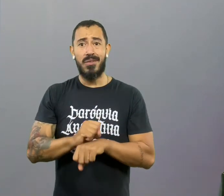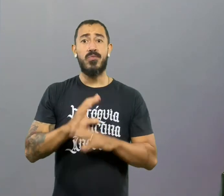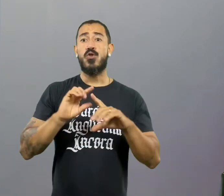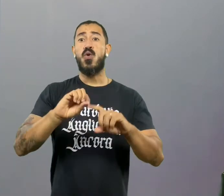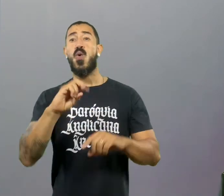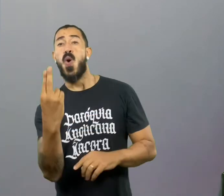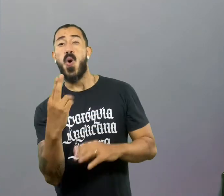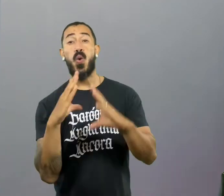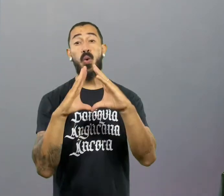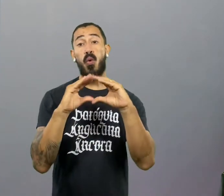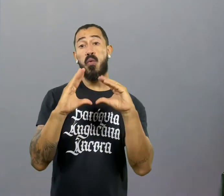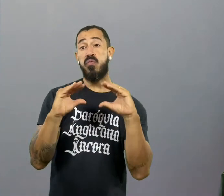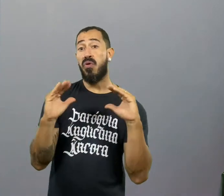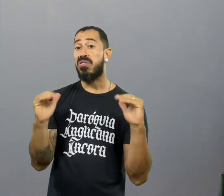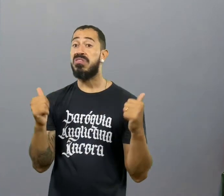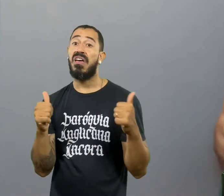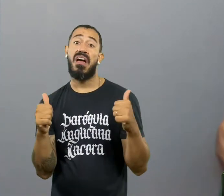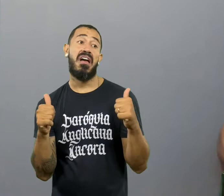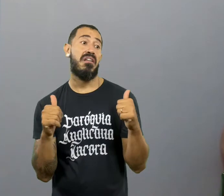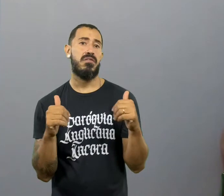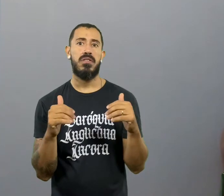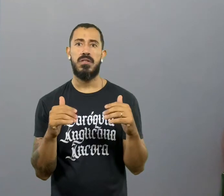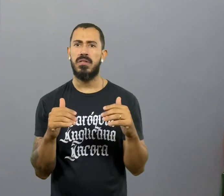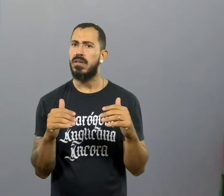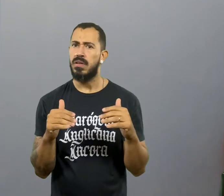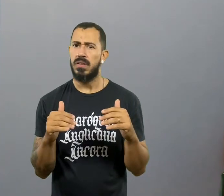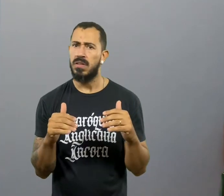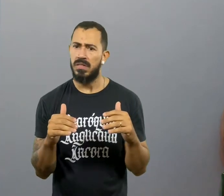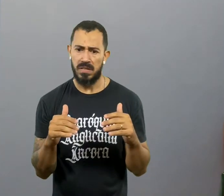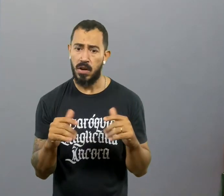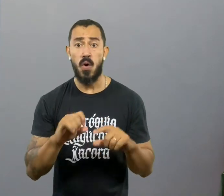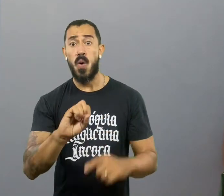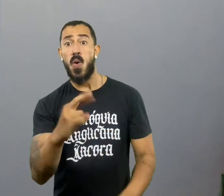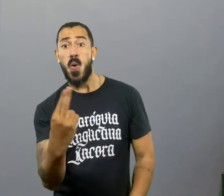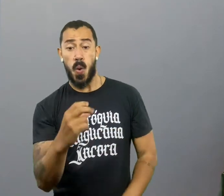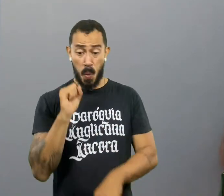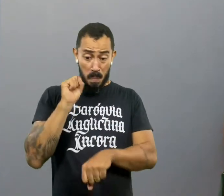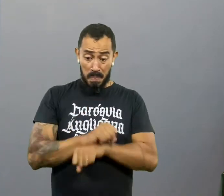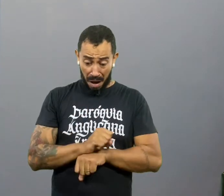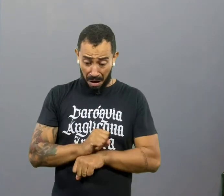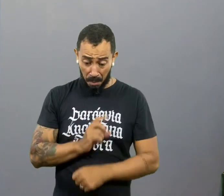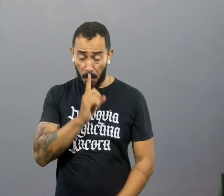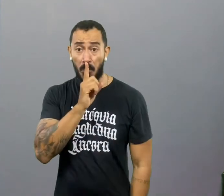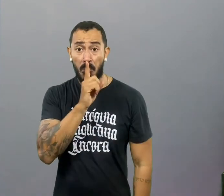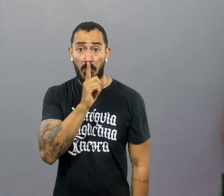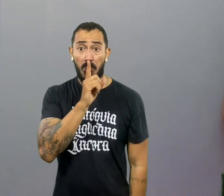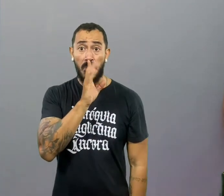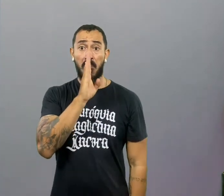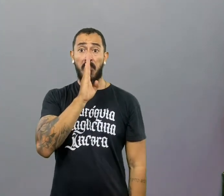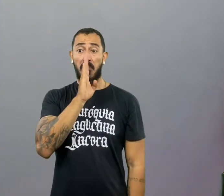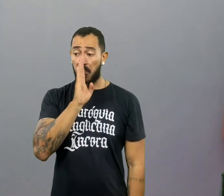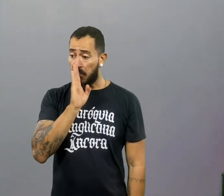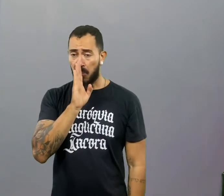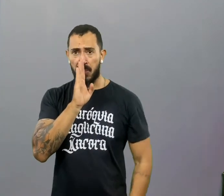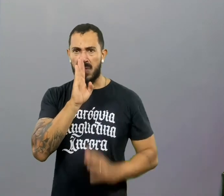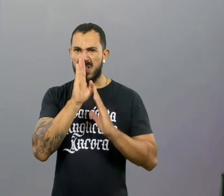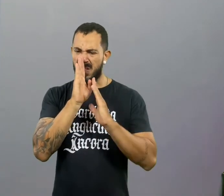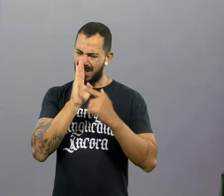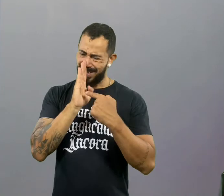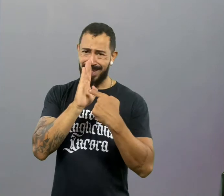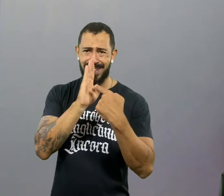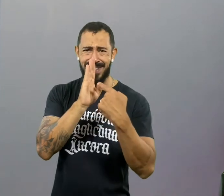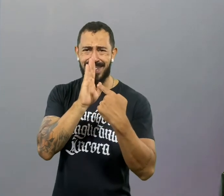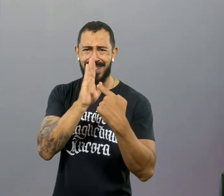cômodo, inclusive da inação. Da inação, ficar inativo, na inércia. É preciso vencer a inércia.